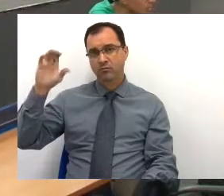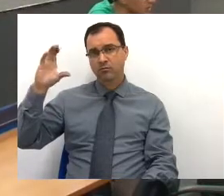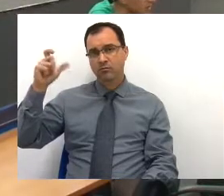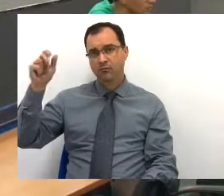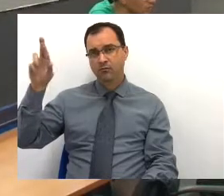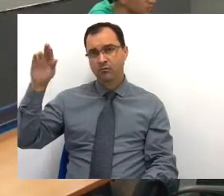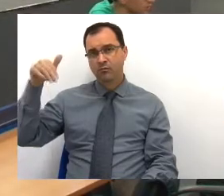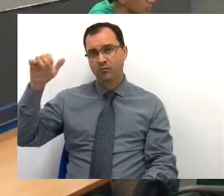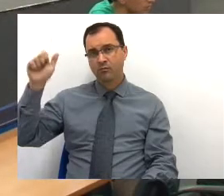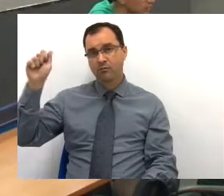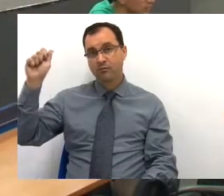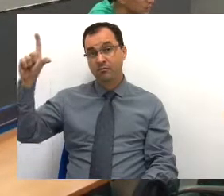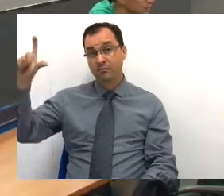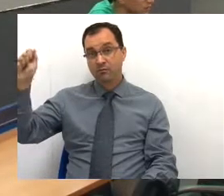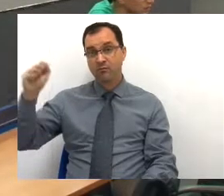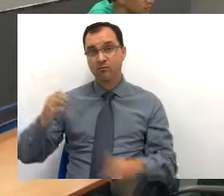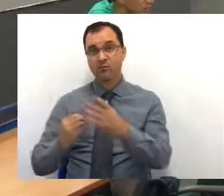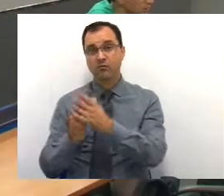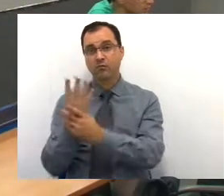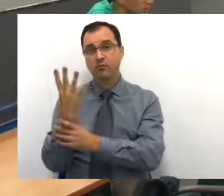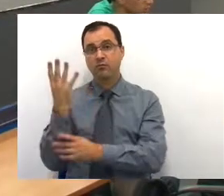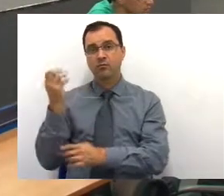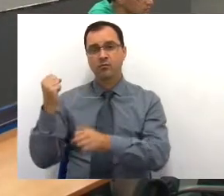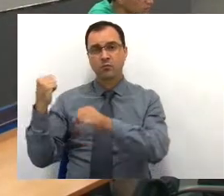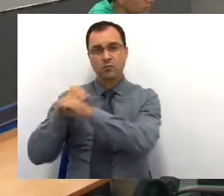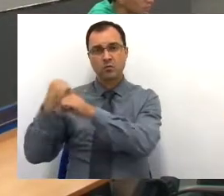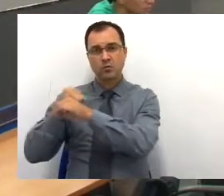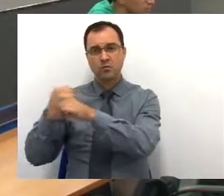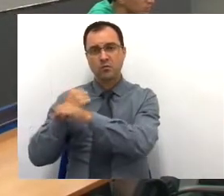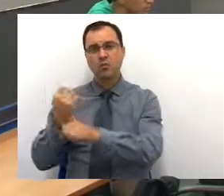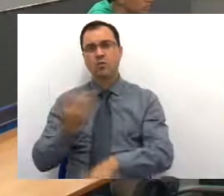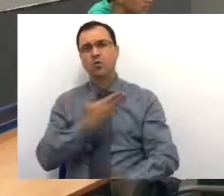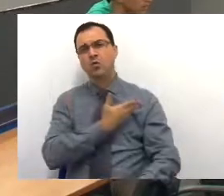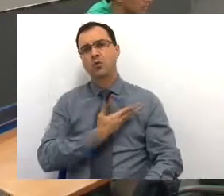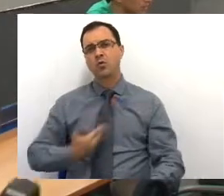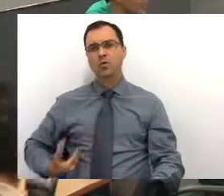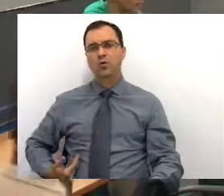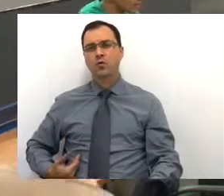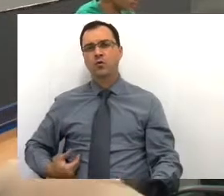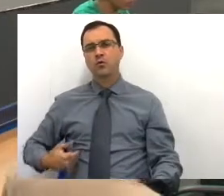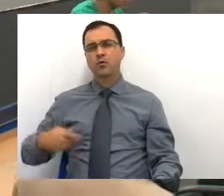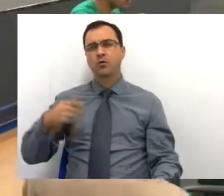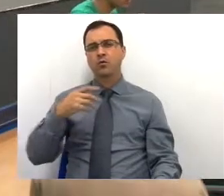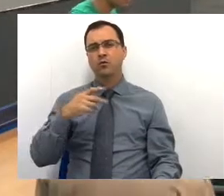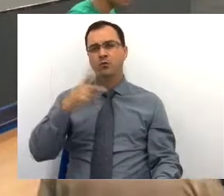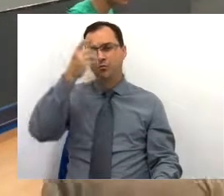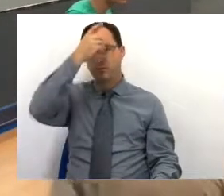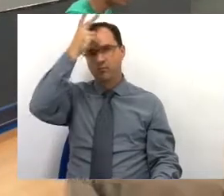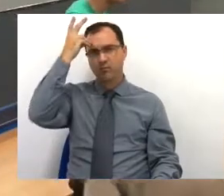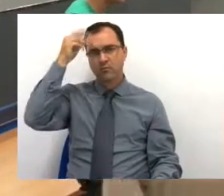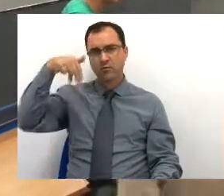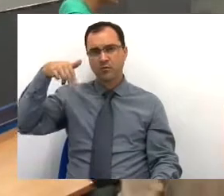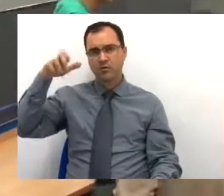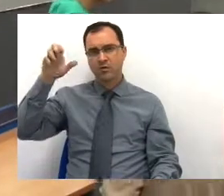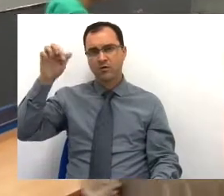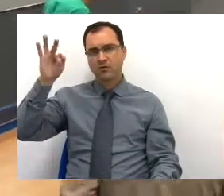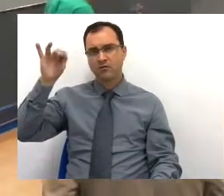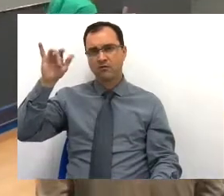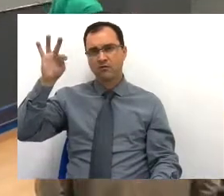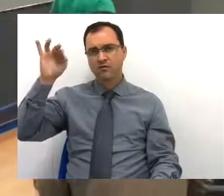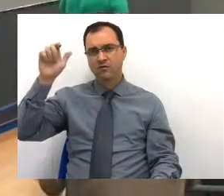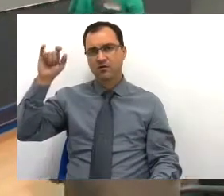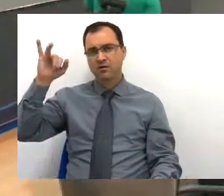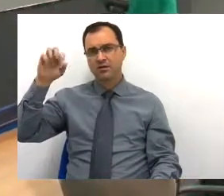foi fundada na época do governador, do prefeito, perdoe, do prefeito Nefitários. E foi um